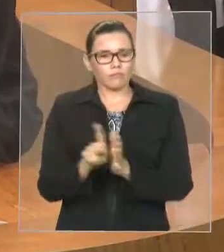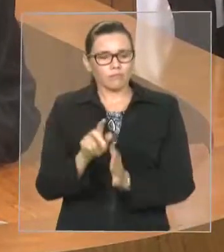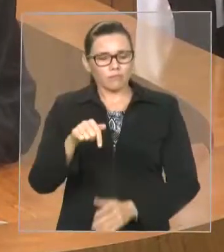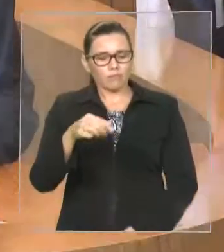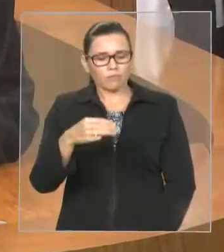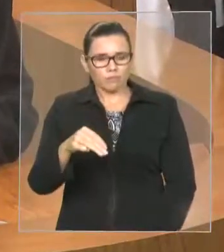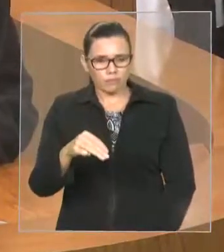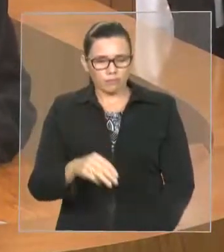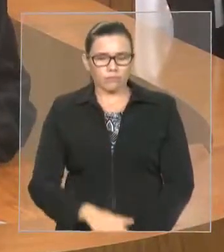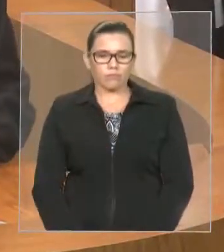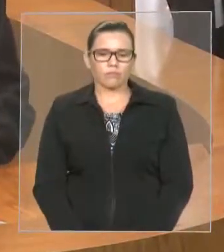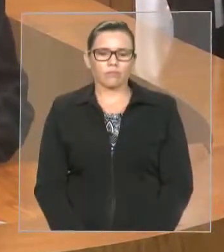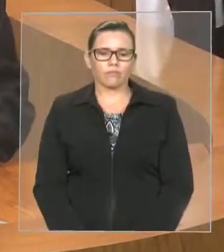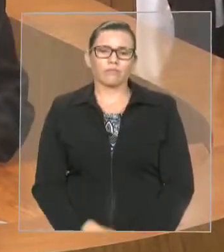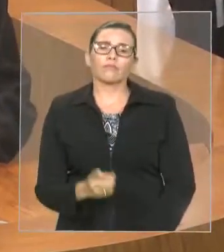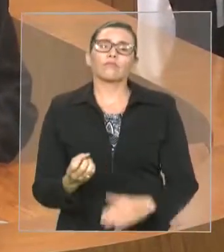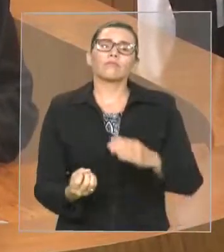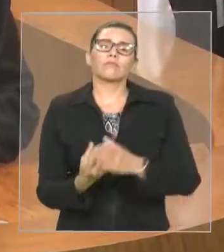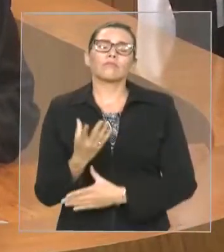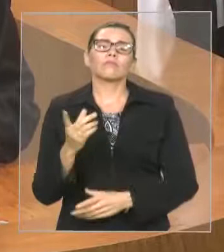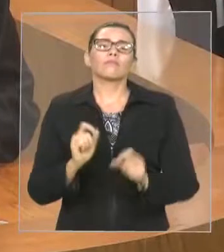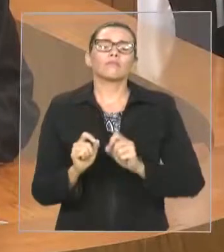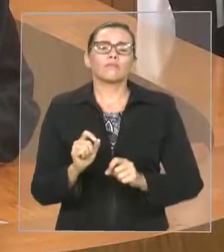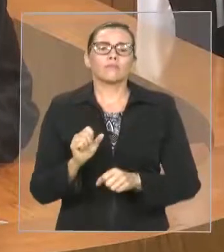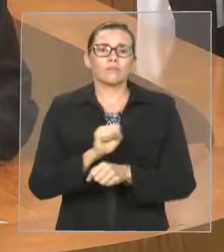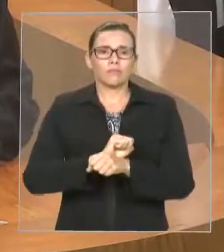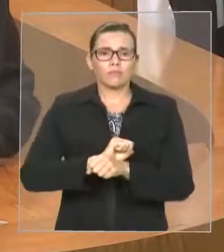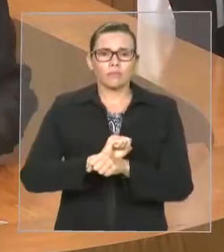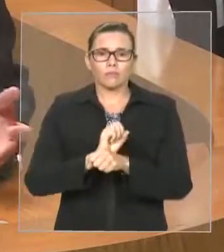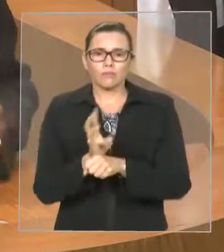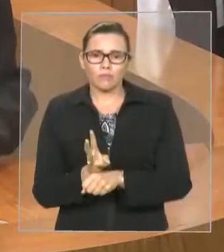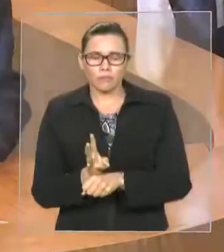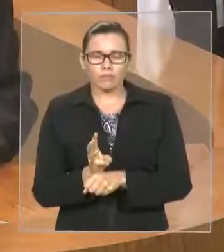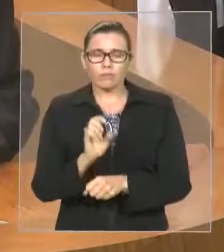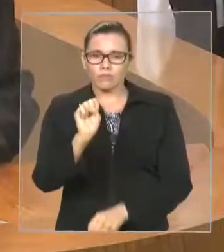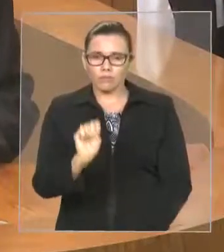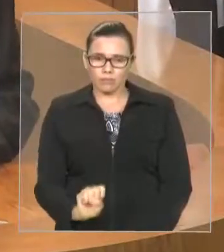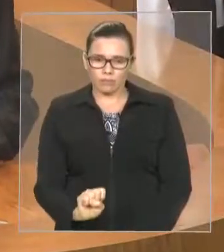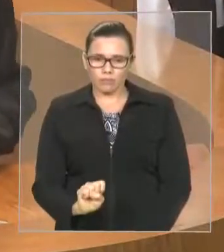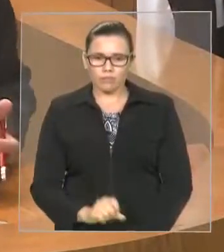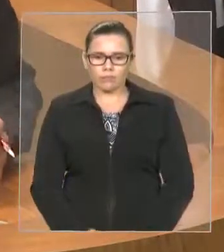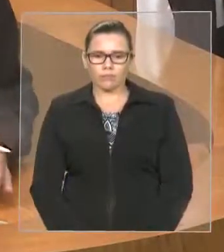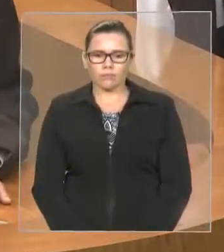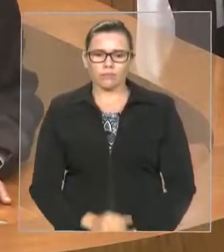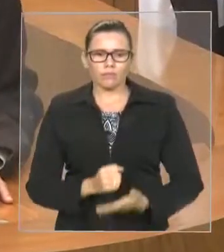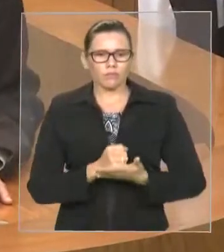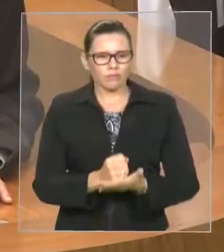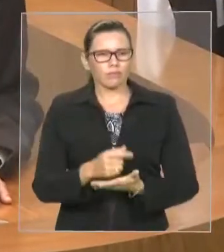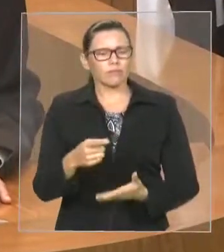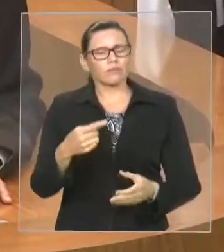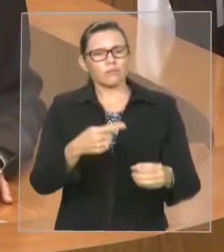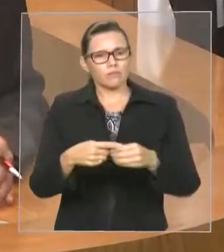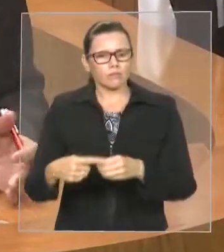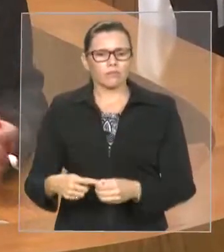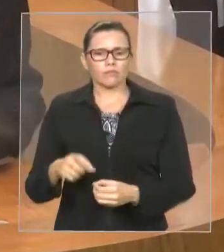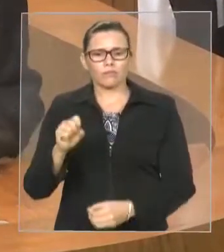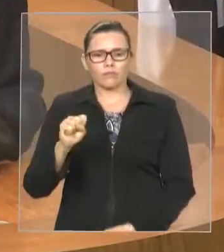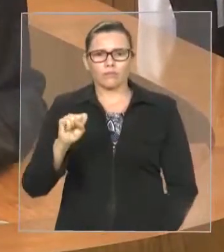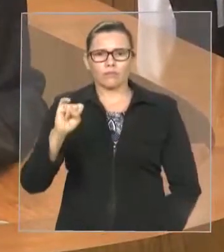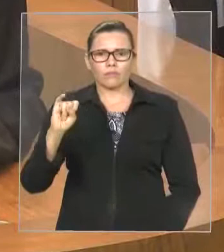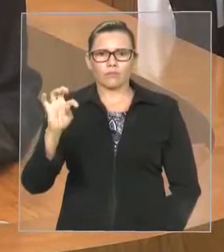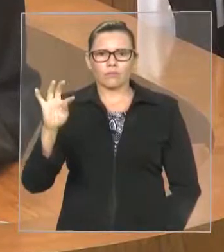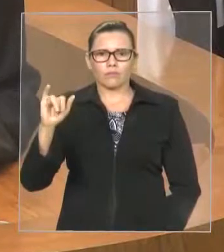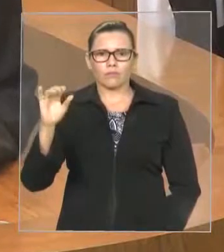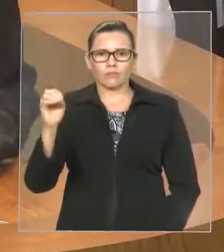presencial na cidade de Amarante, para beneficiar os municípios próximos, que são o Sítio Novo, Buritirana e